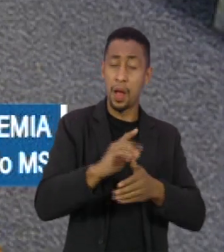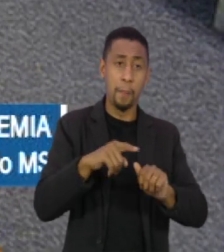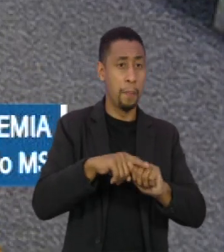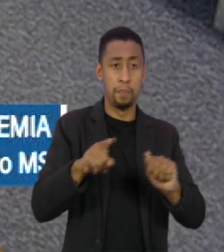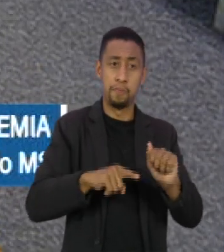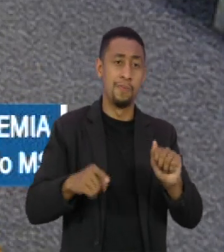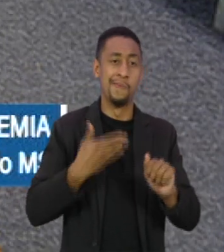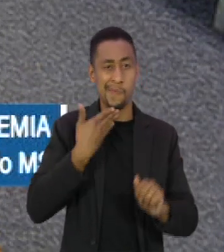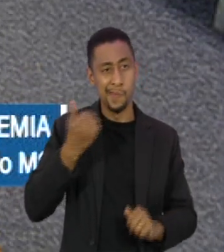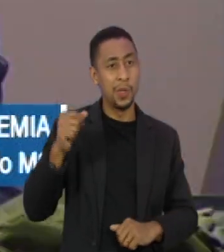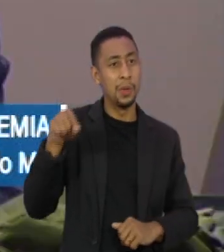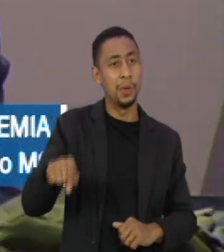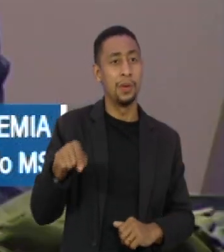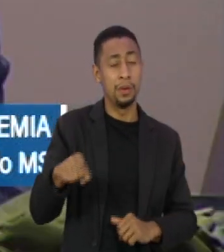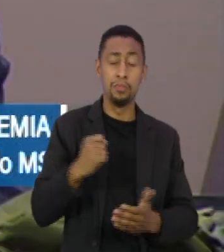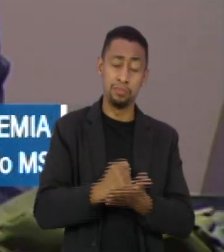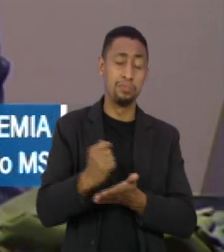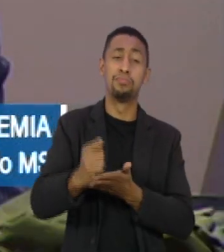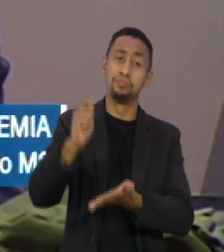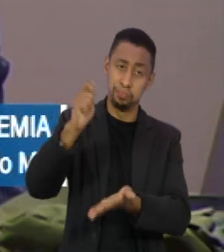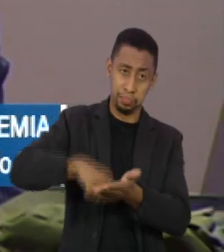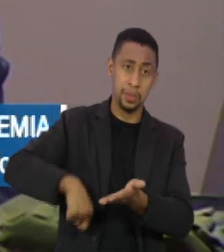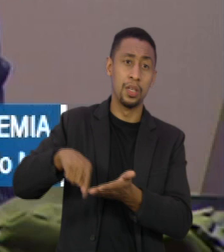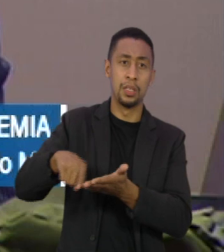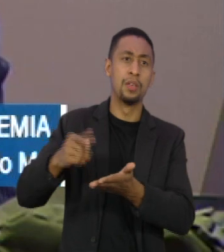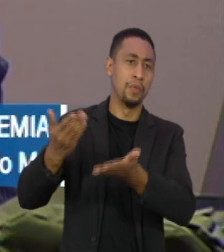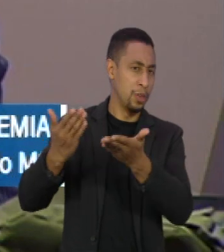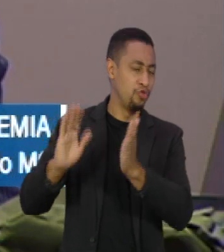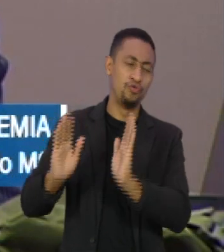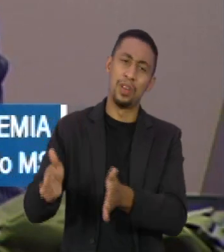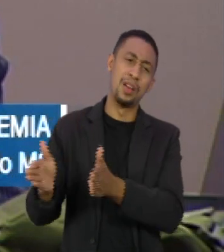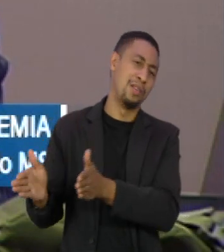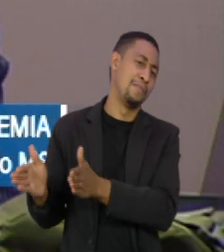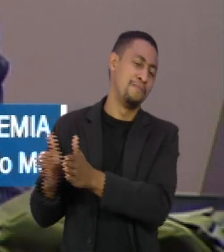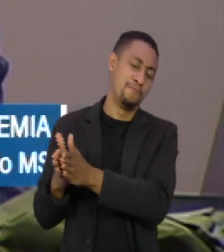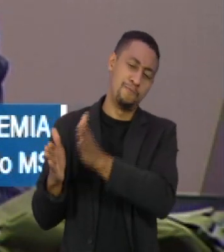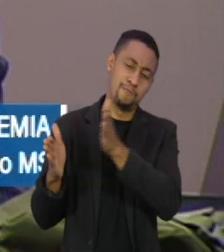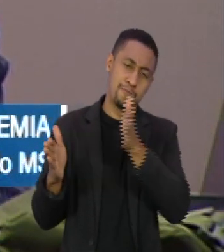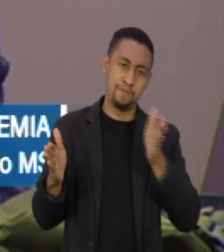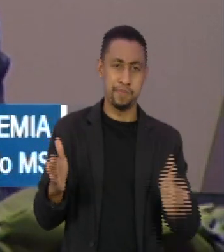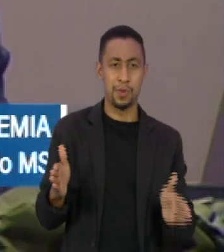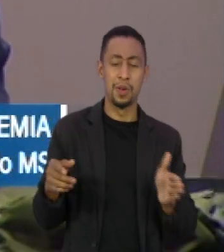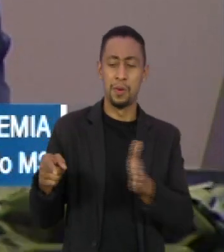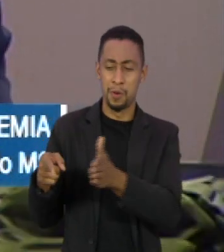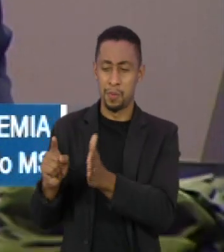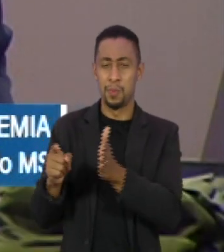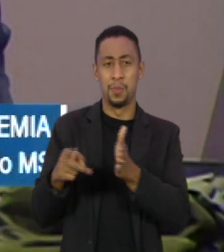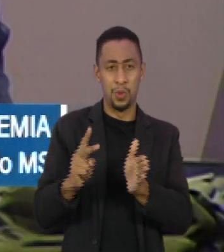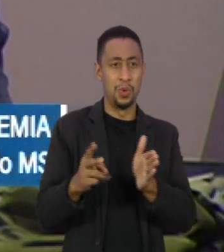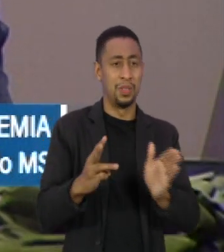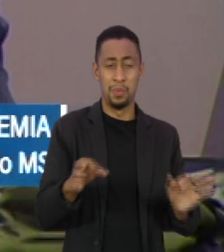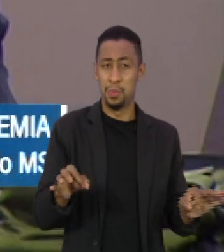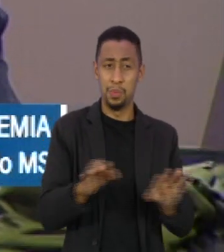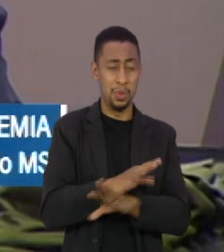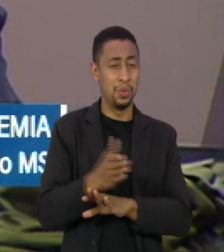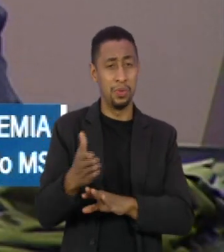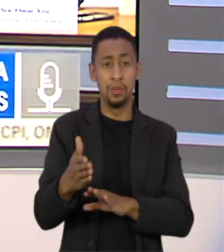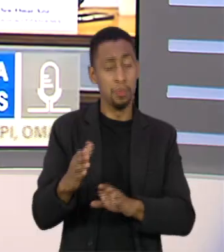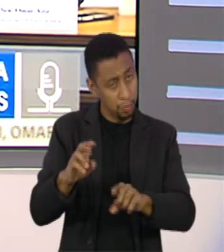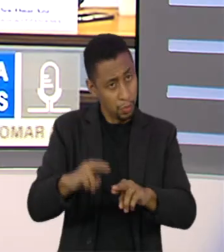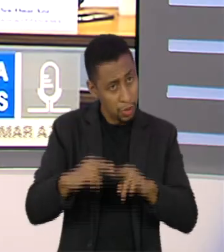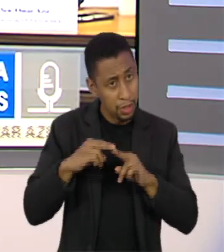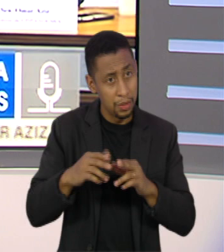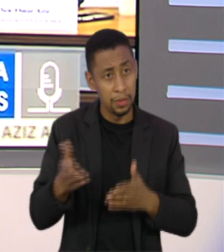assinado o contrato, ela já estava bem avançada e tinha grandes chances de ter sucesso.